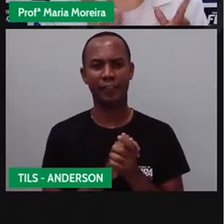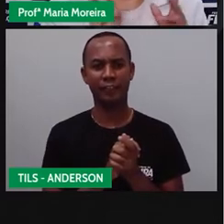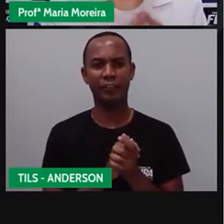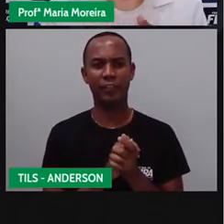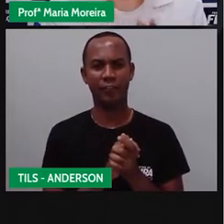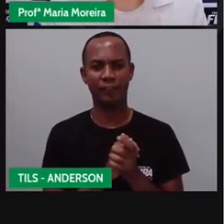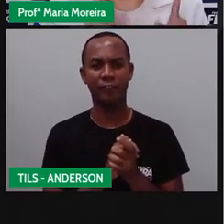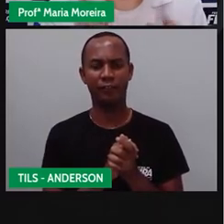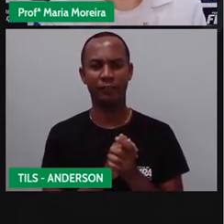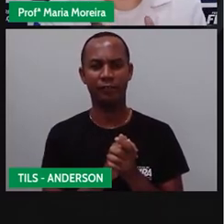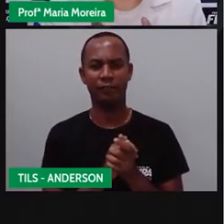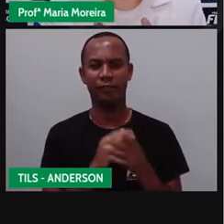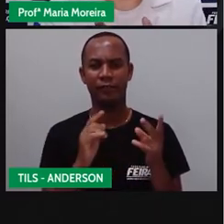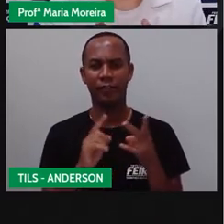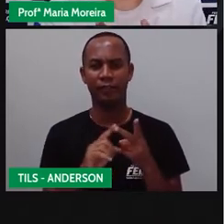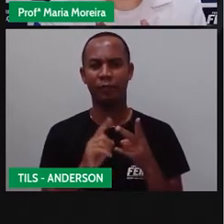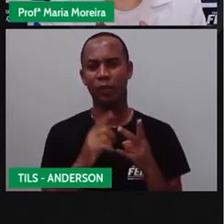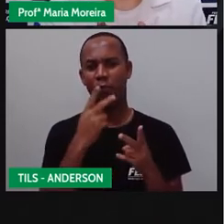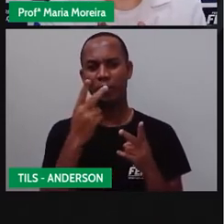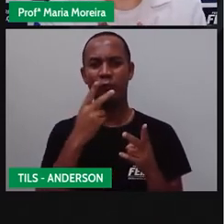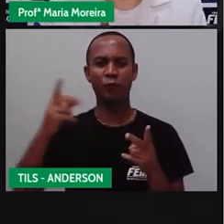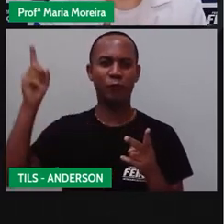Cadeirante, o cadeirante. E do lado?